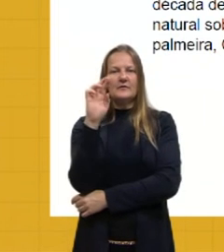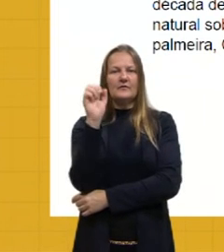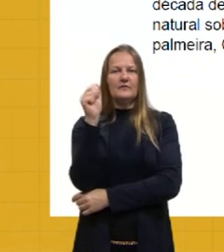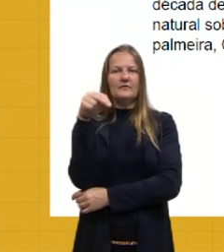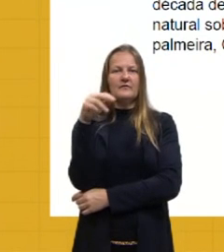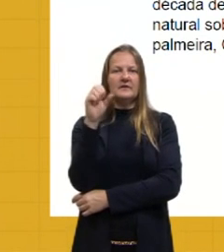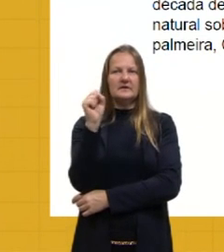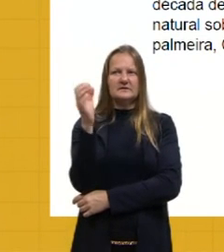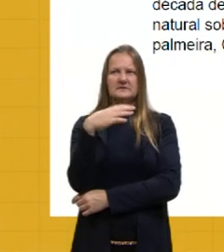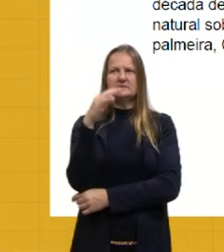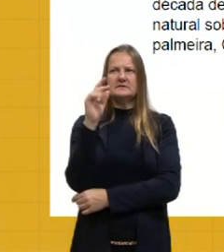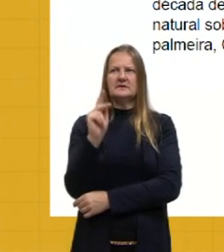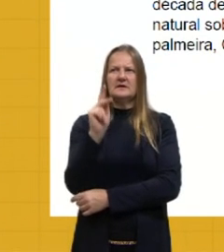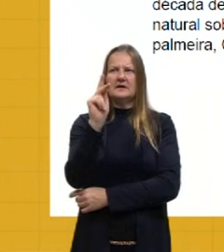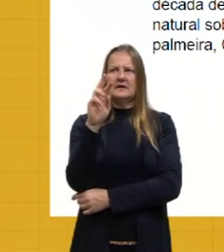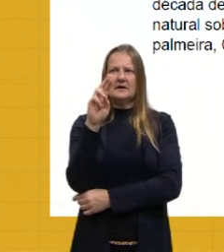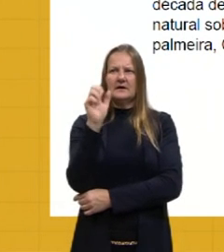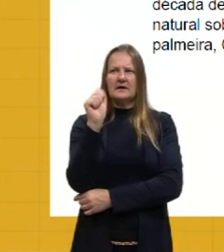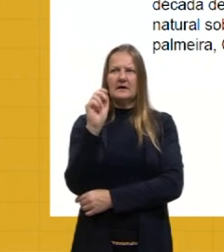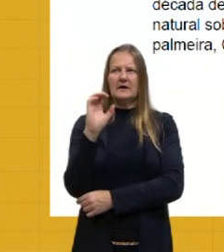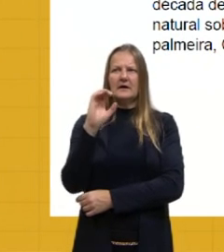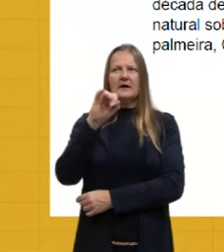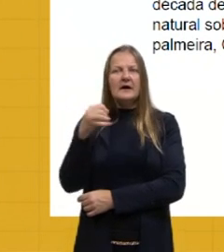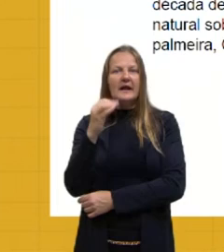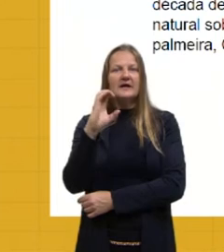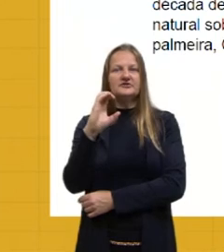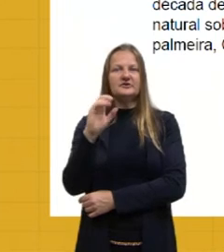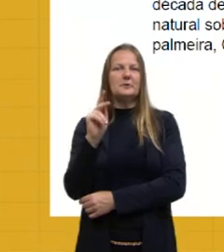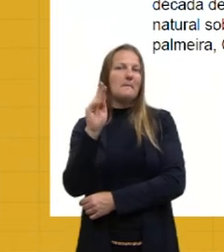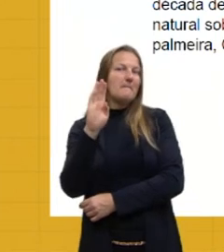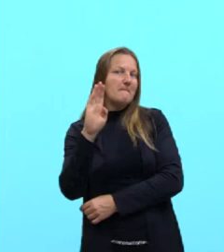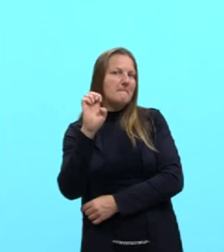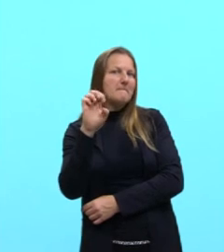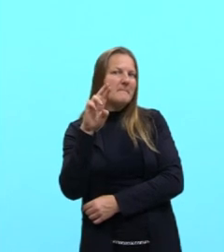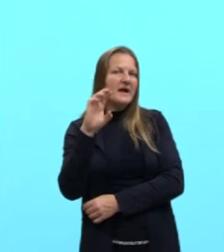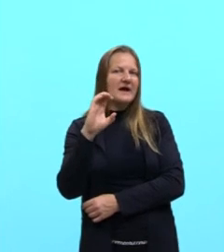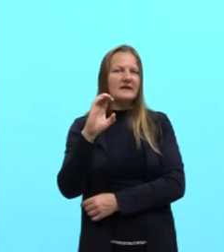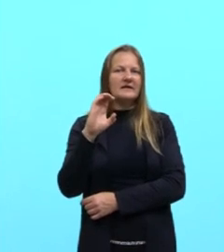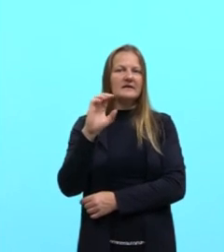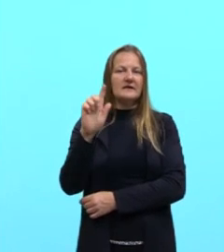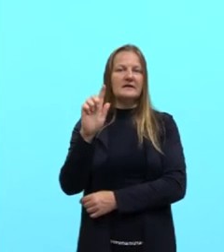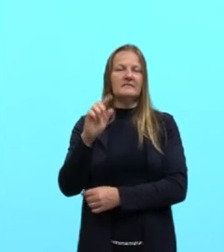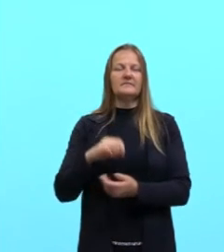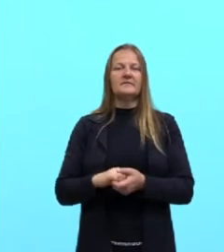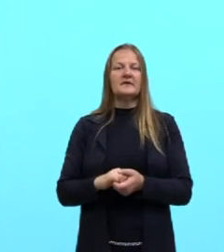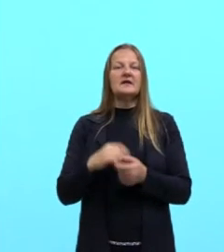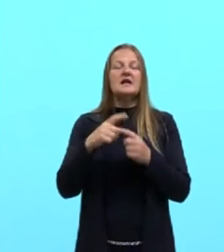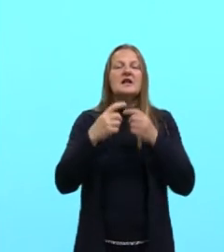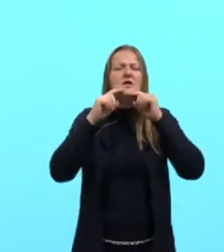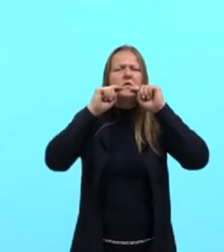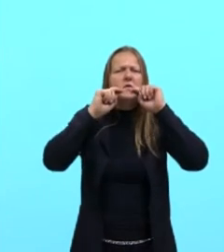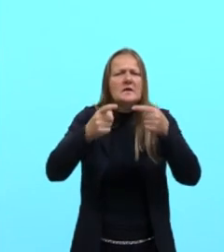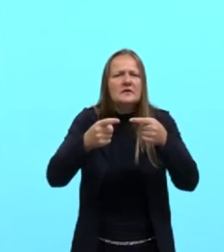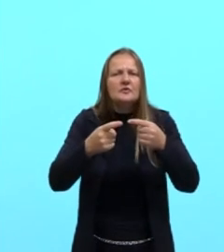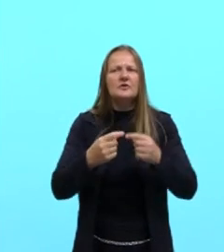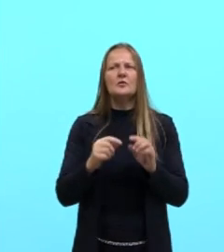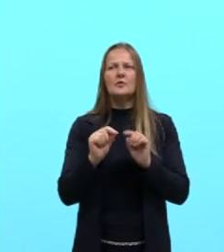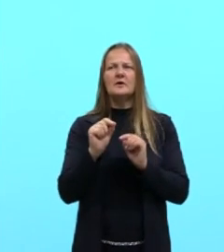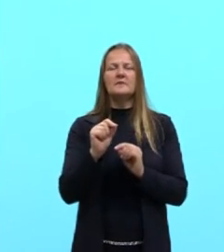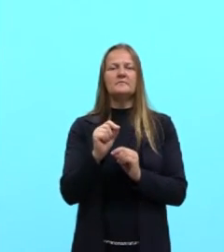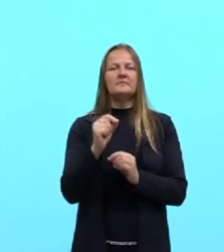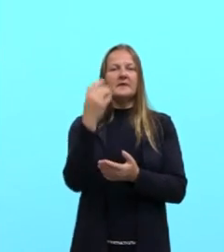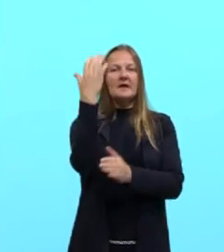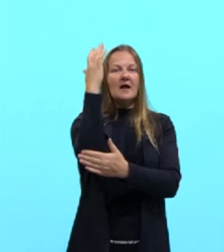também uma arte política, é artista muito bacana, que denuncia o desmatamento da Amazônia, os